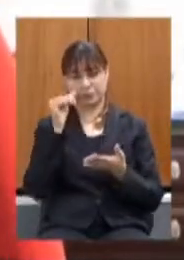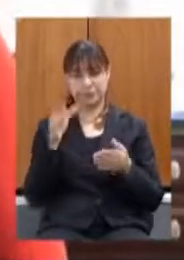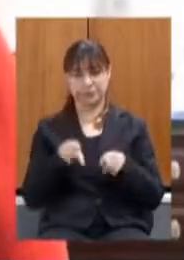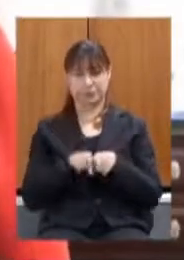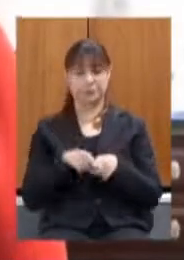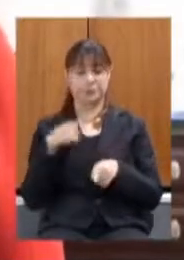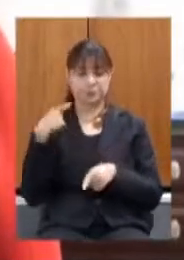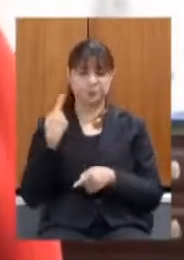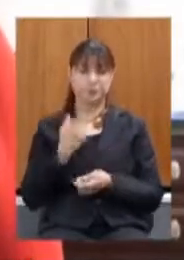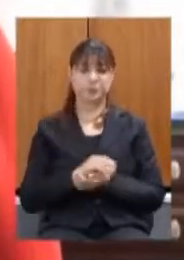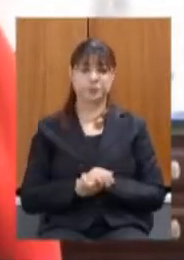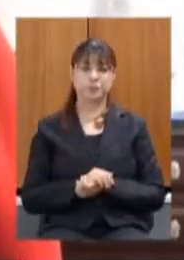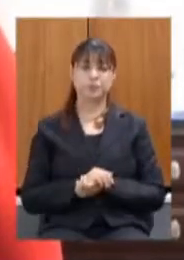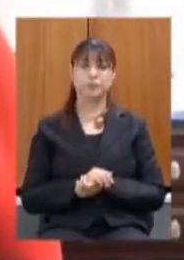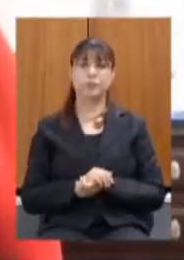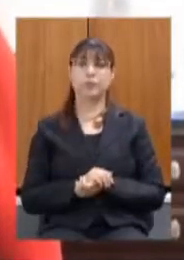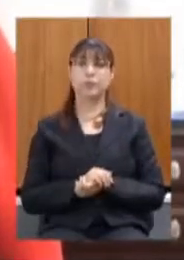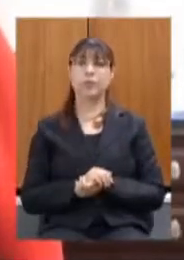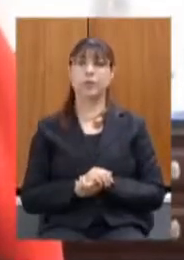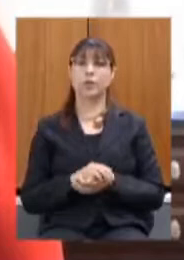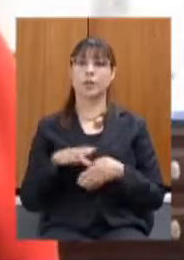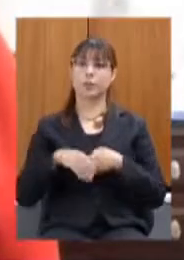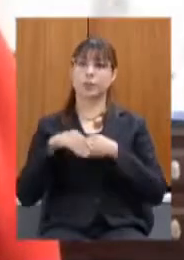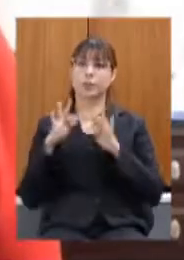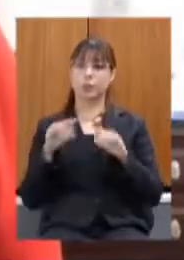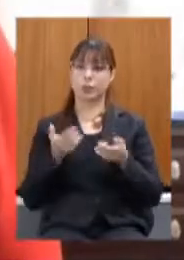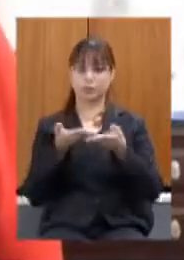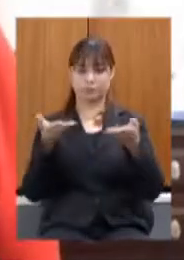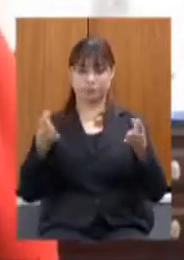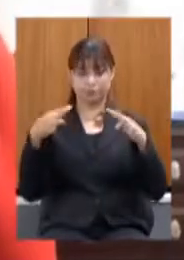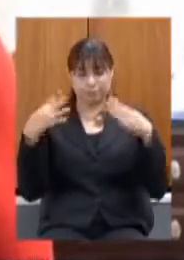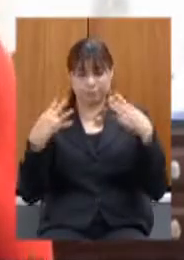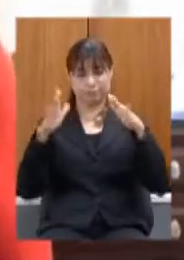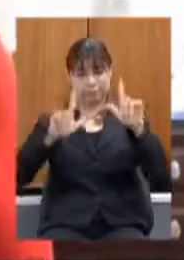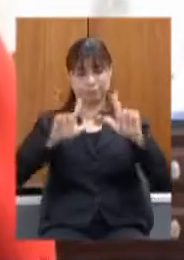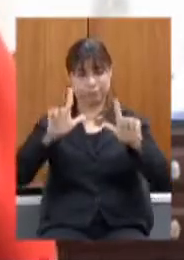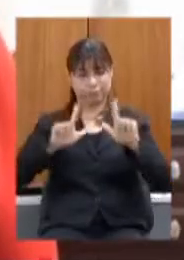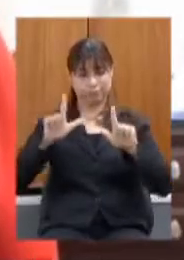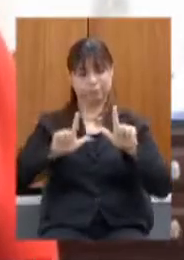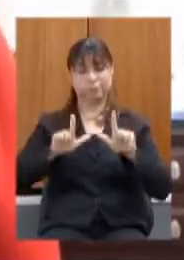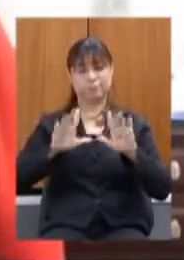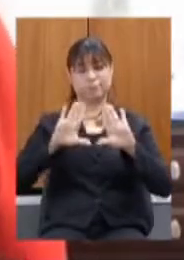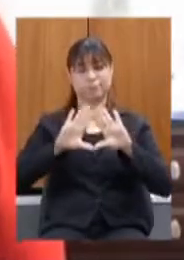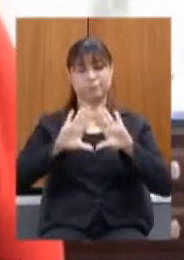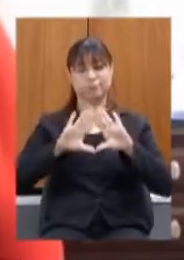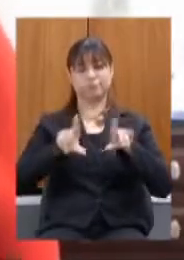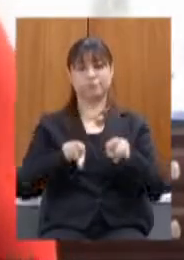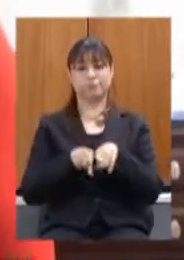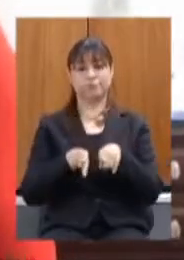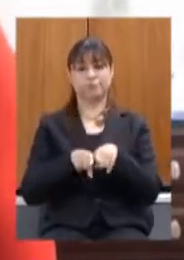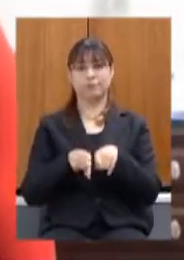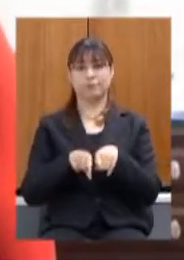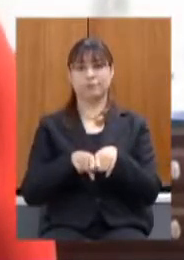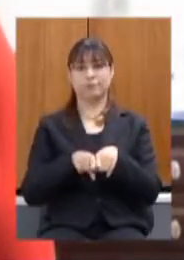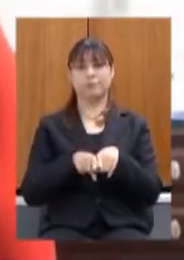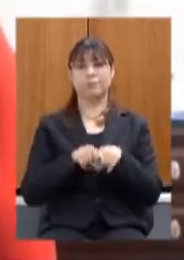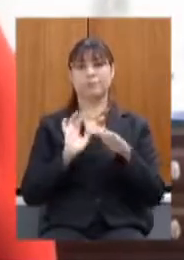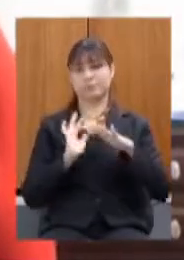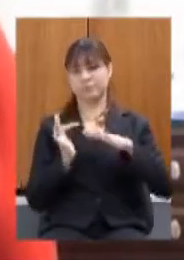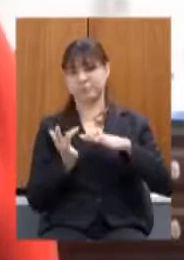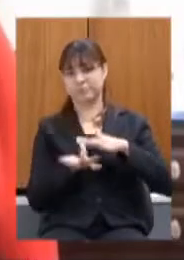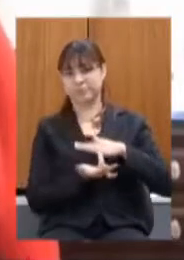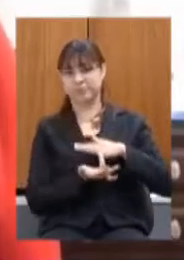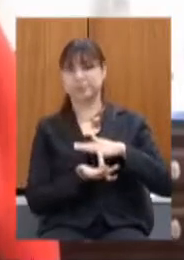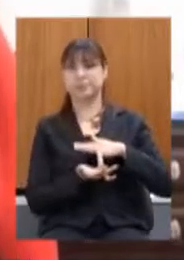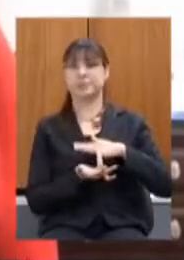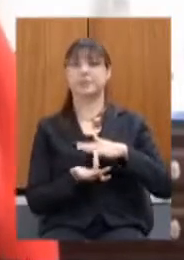cumprimentar todos aqueles que estão nos acompanhando pela TV Assembleia e pelas redes sociais devido a